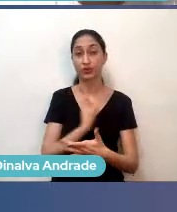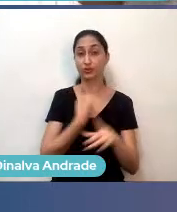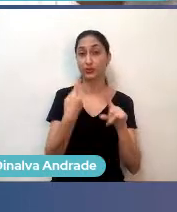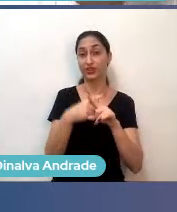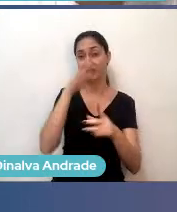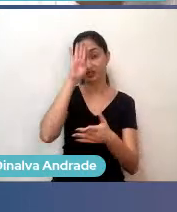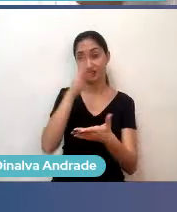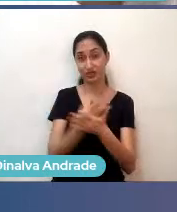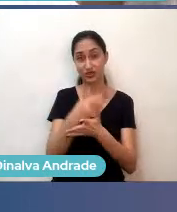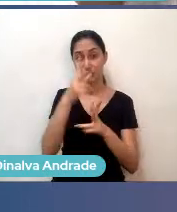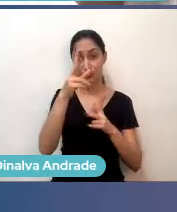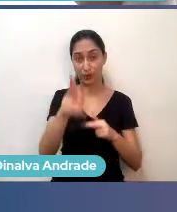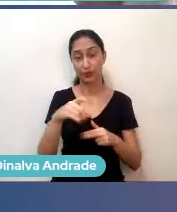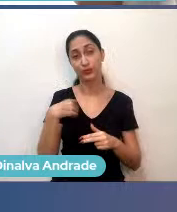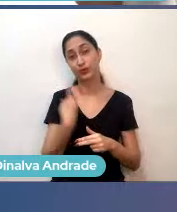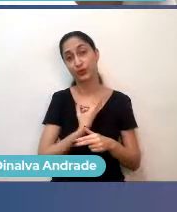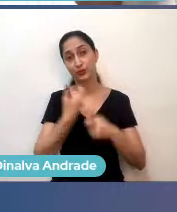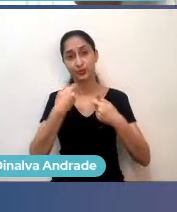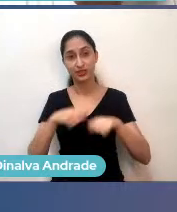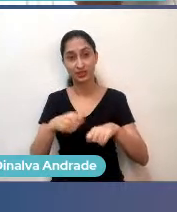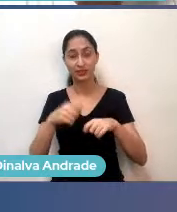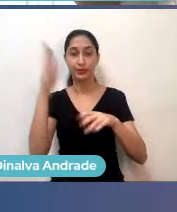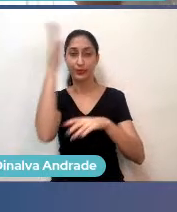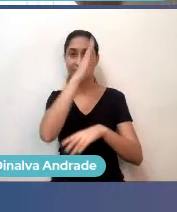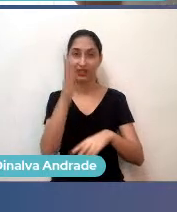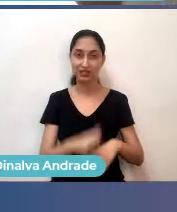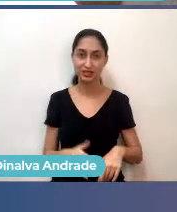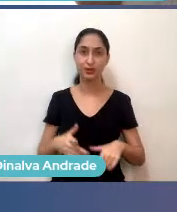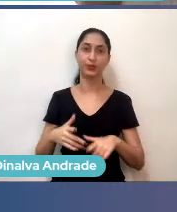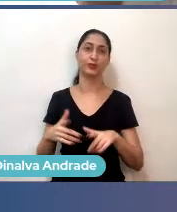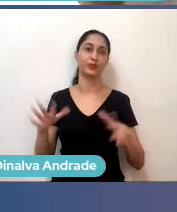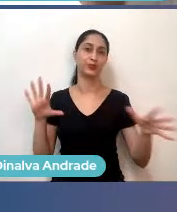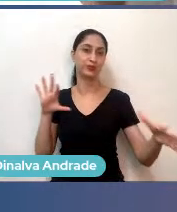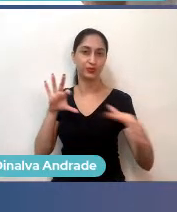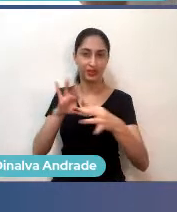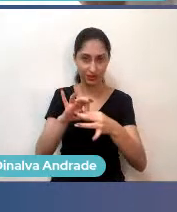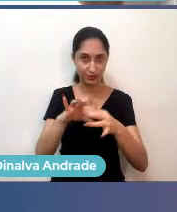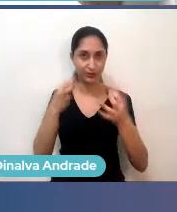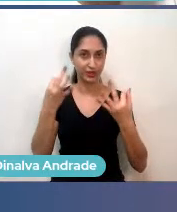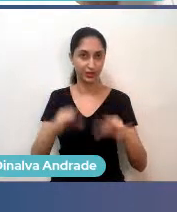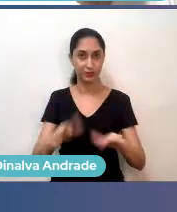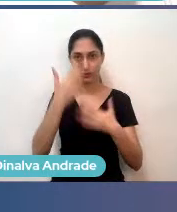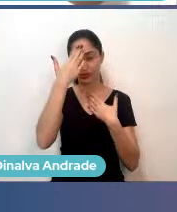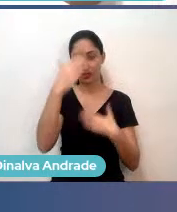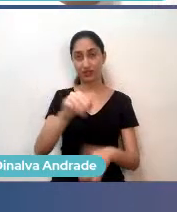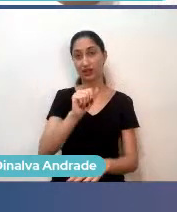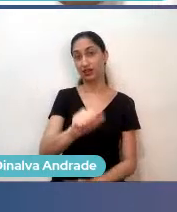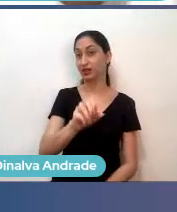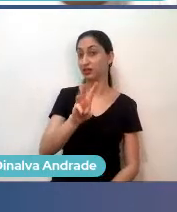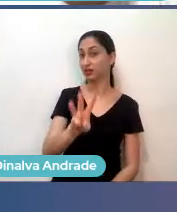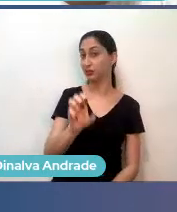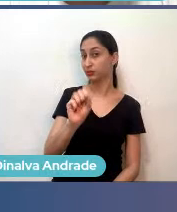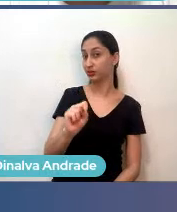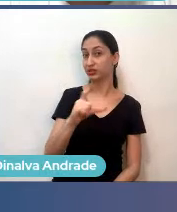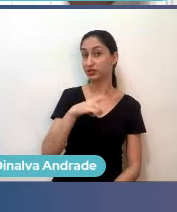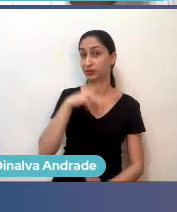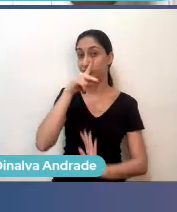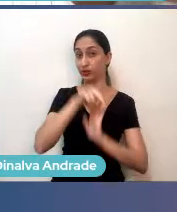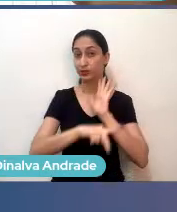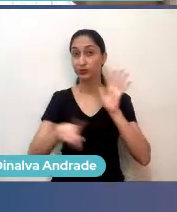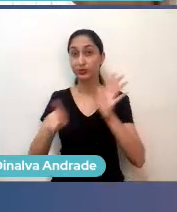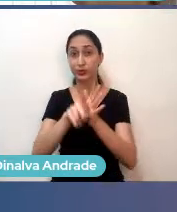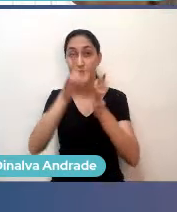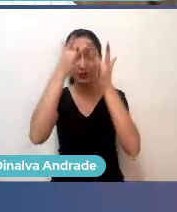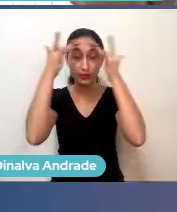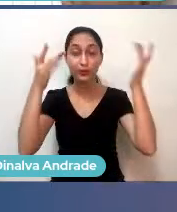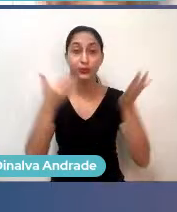acredita, e eles querem estar próximos aí do Brasil inteiro, então muito obrigado. E a AWS ainda tem um programa também específico para quem está começando